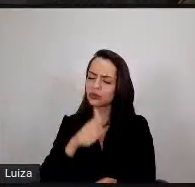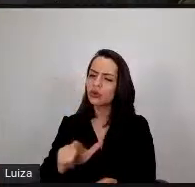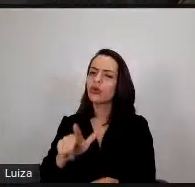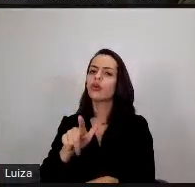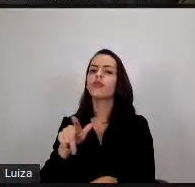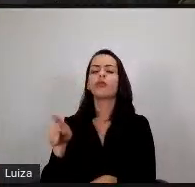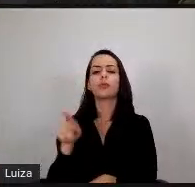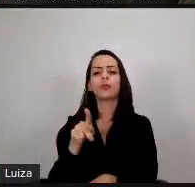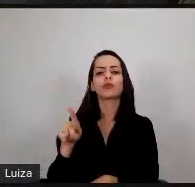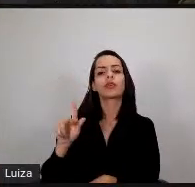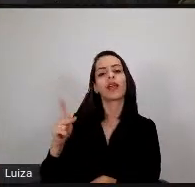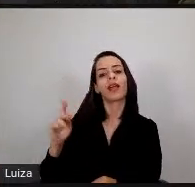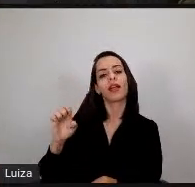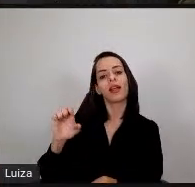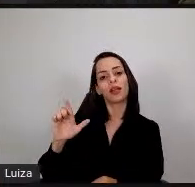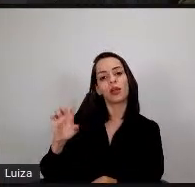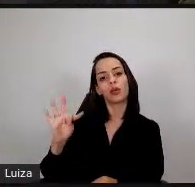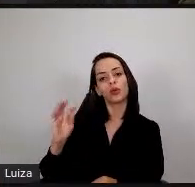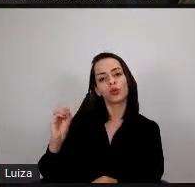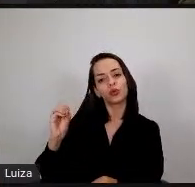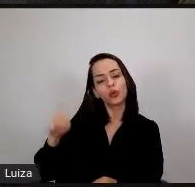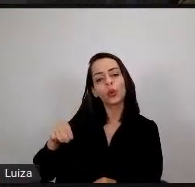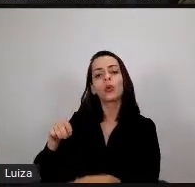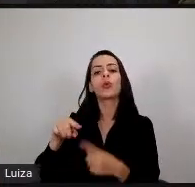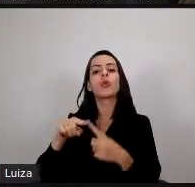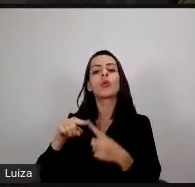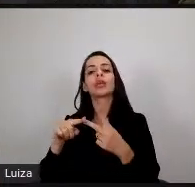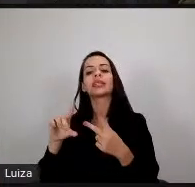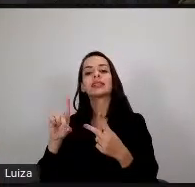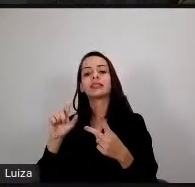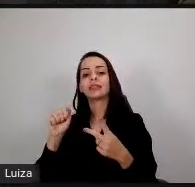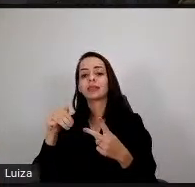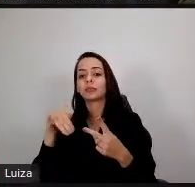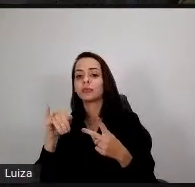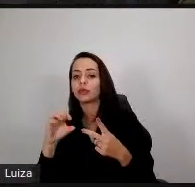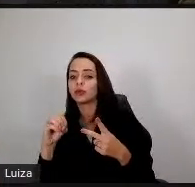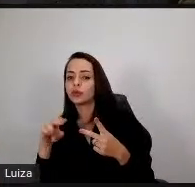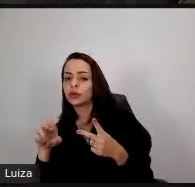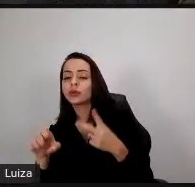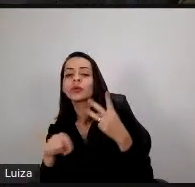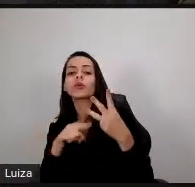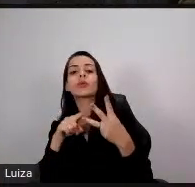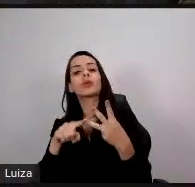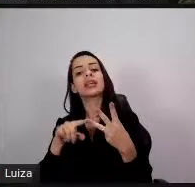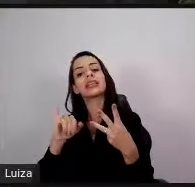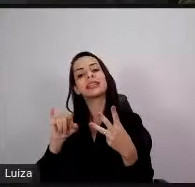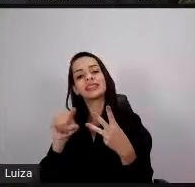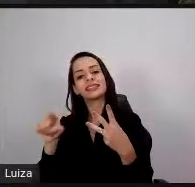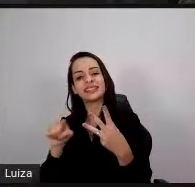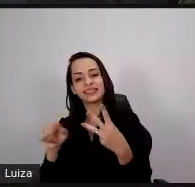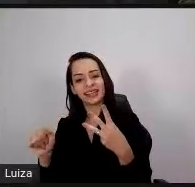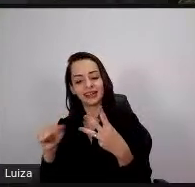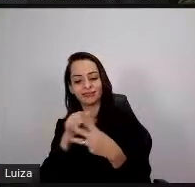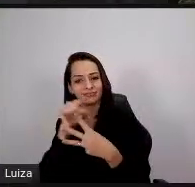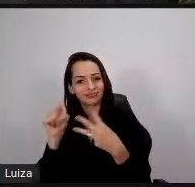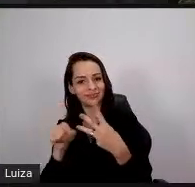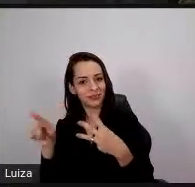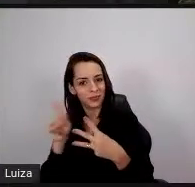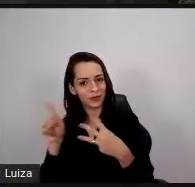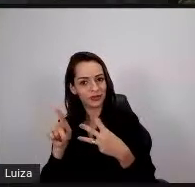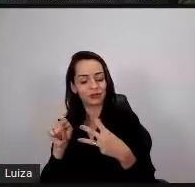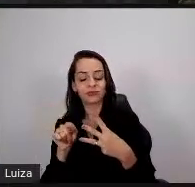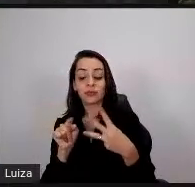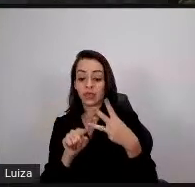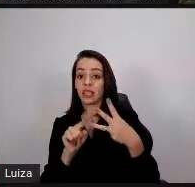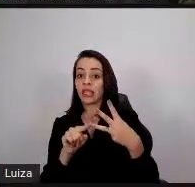e agradeço de modo muito especial a professora Isa, né, que trouxe essa ideia